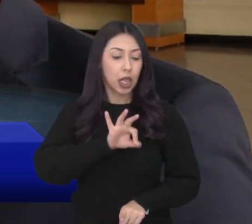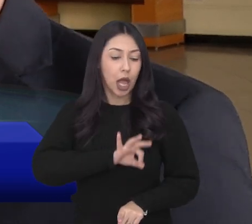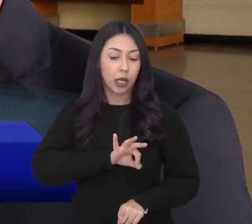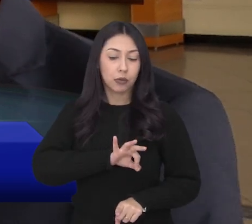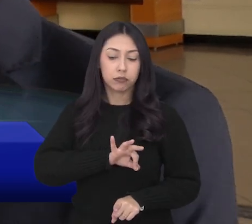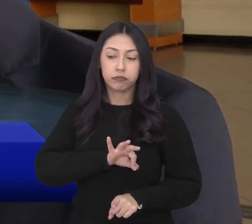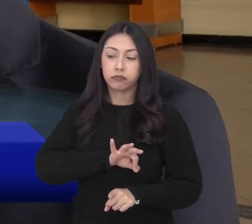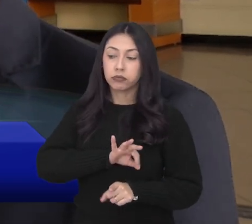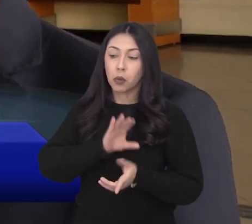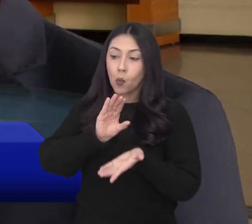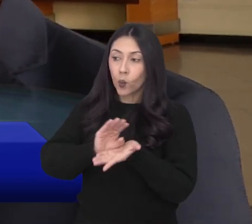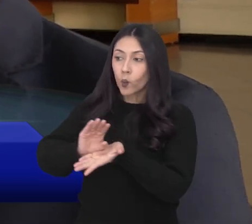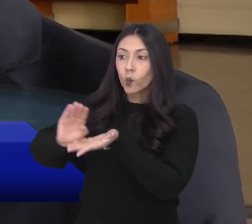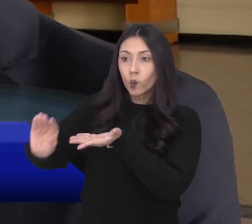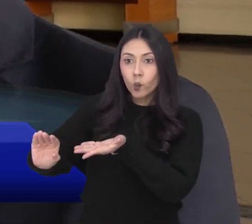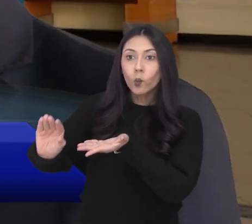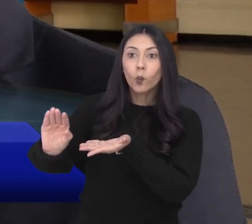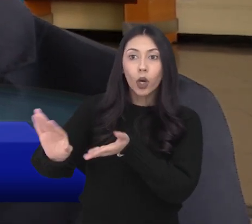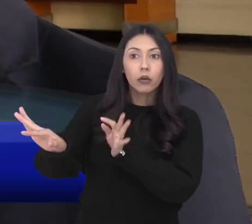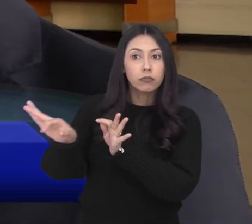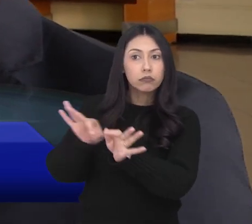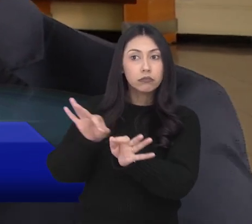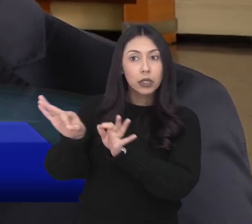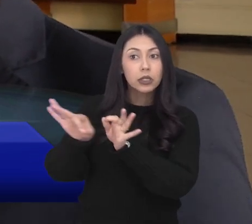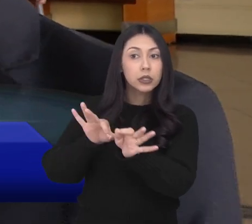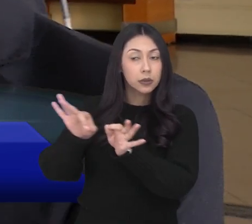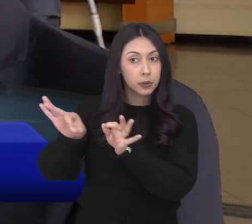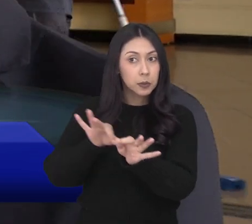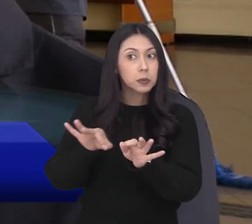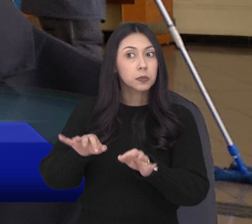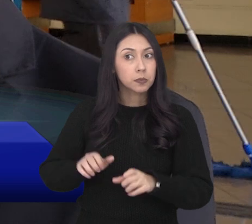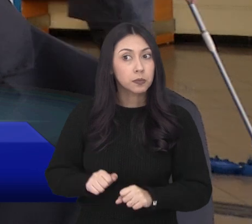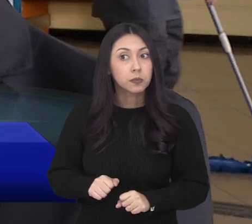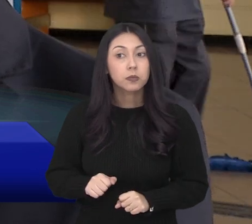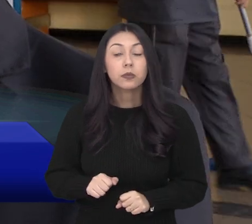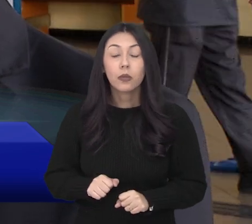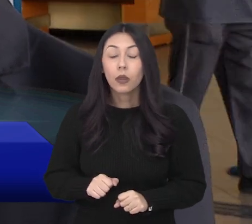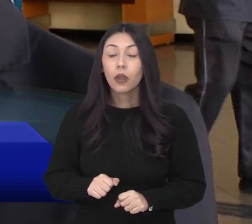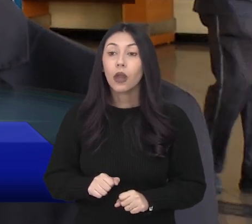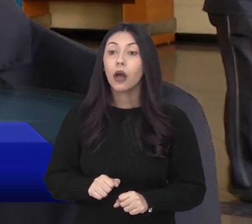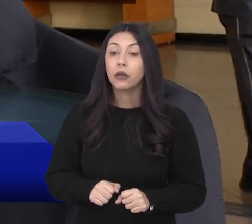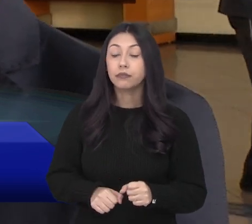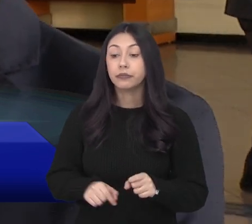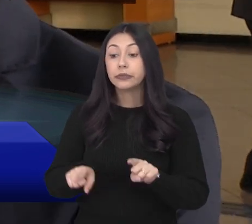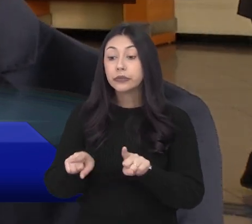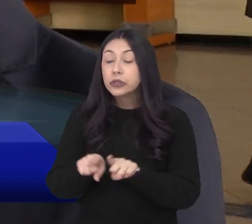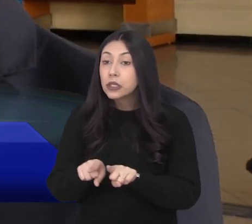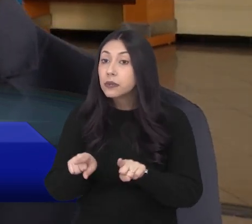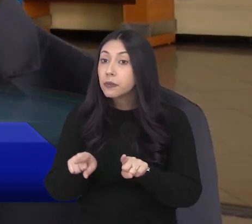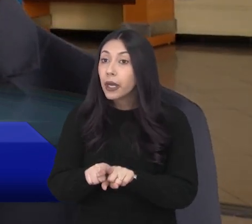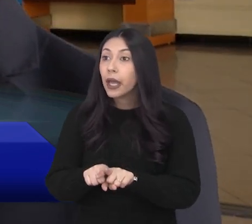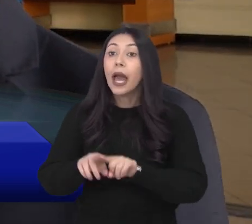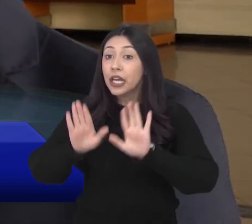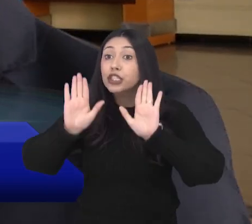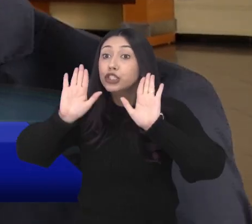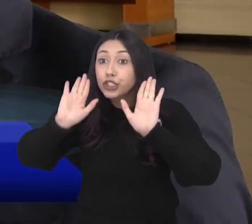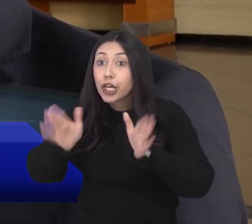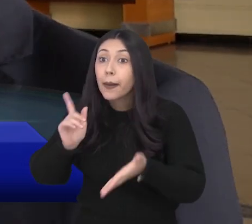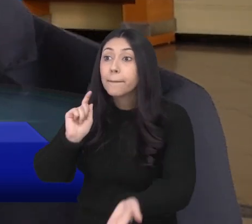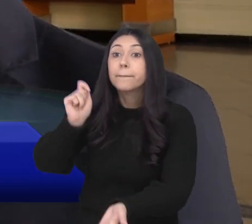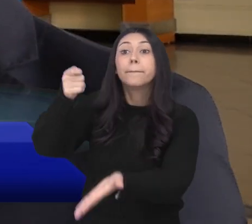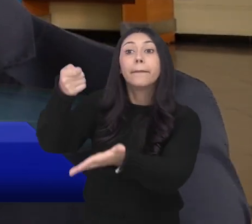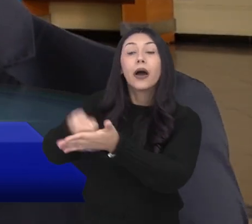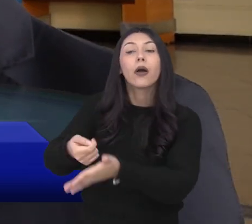renda você já vai dedicar a isso, como que você vai fazer, estruturar um planejamento mesmo. E, num segundo momento,